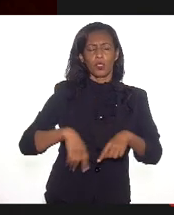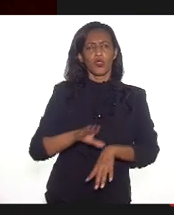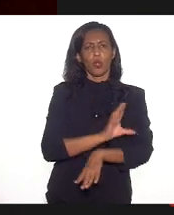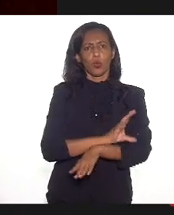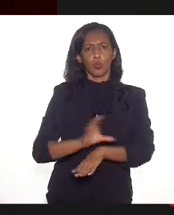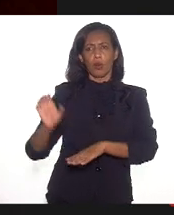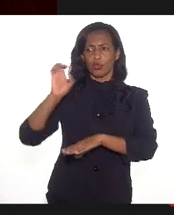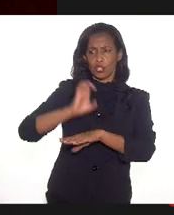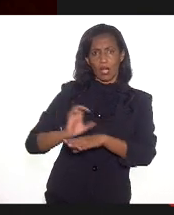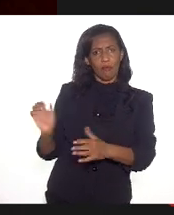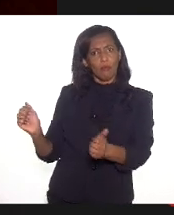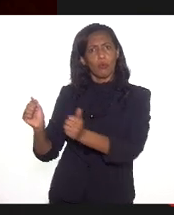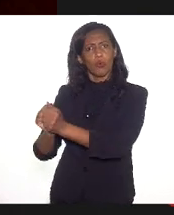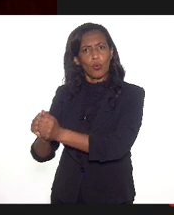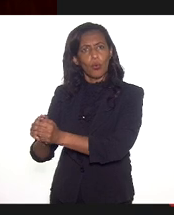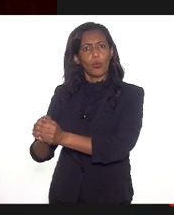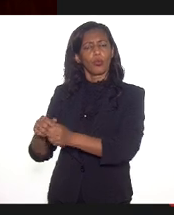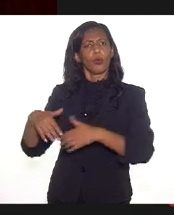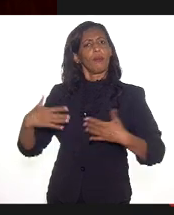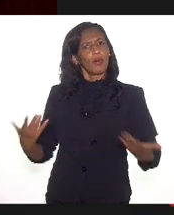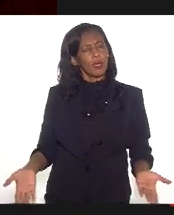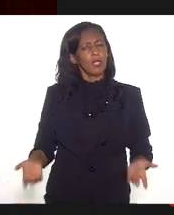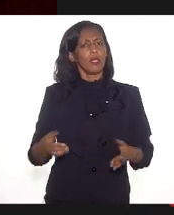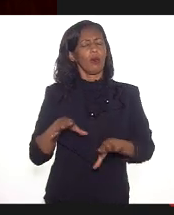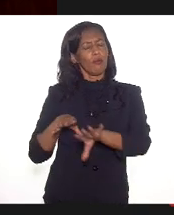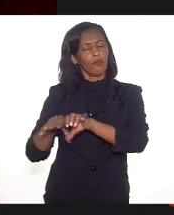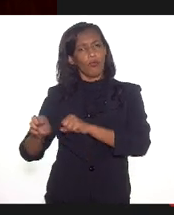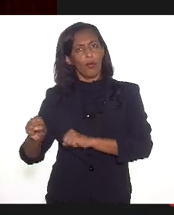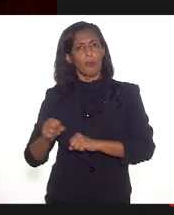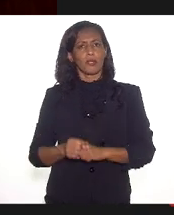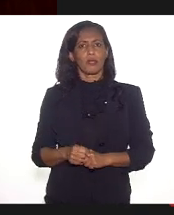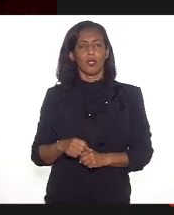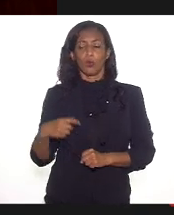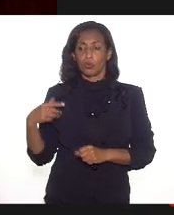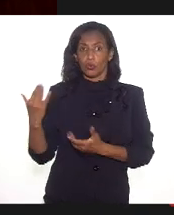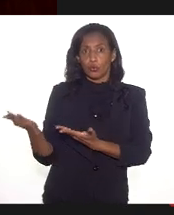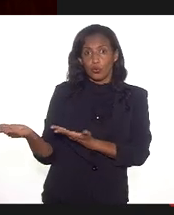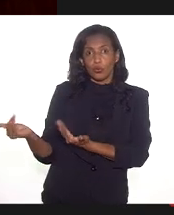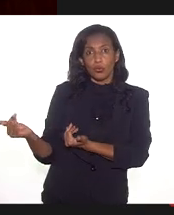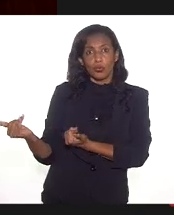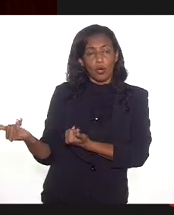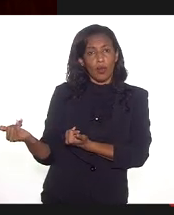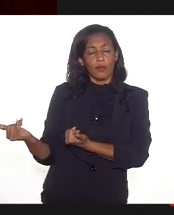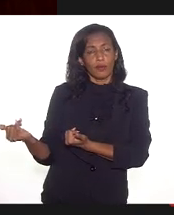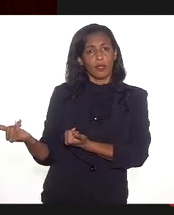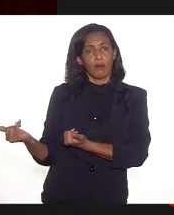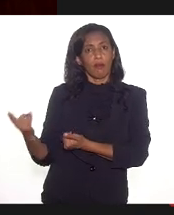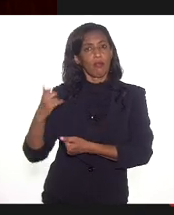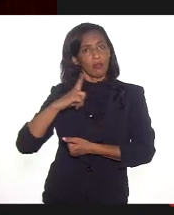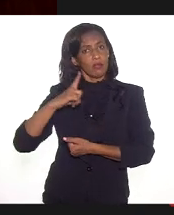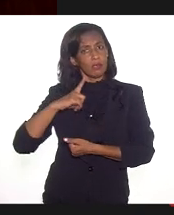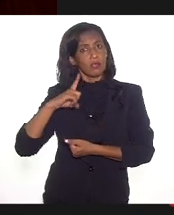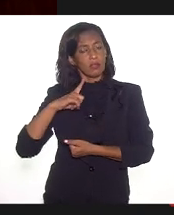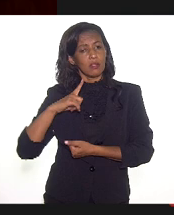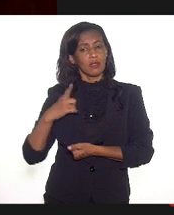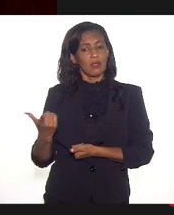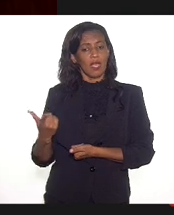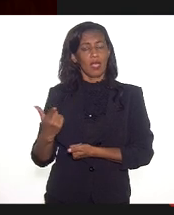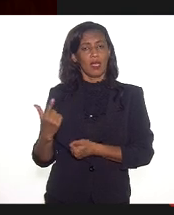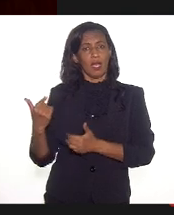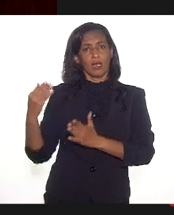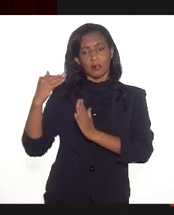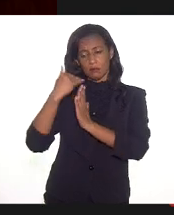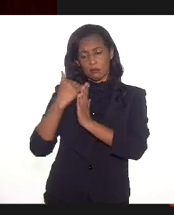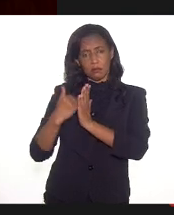Estado próximo para que, então, a formação de nossos jovens tenha os requisitos